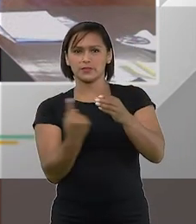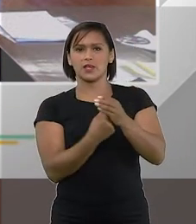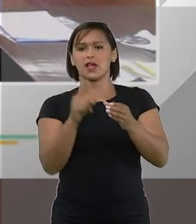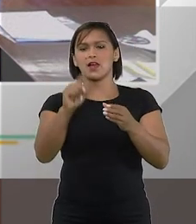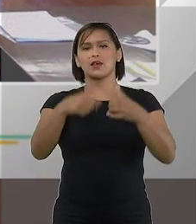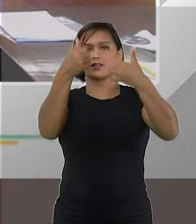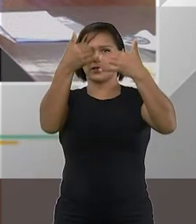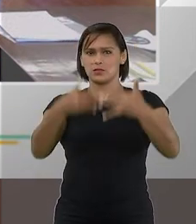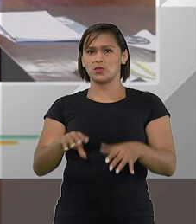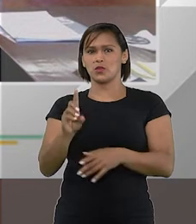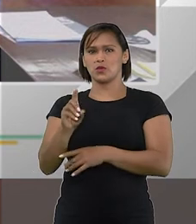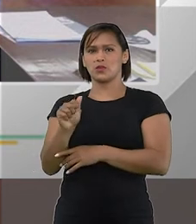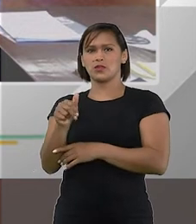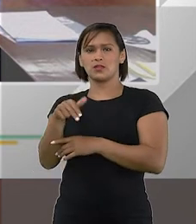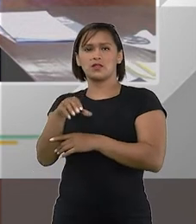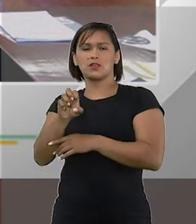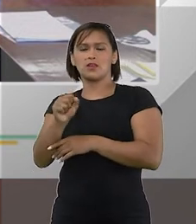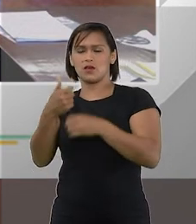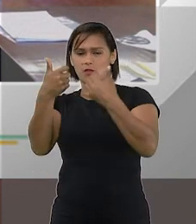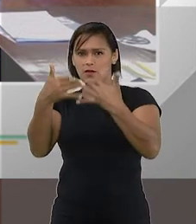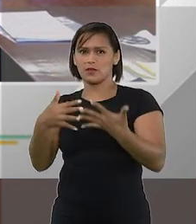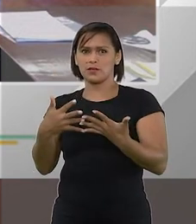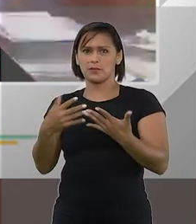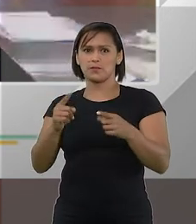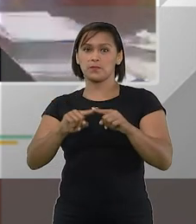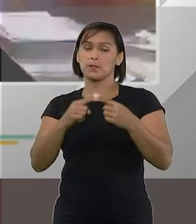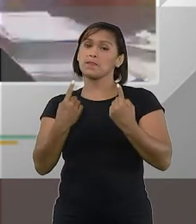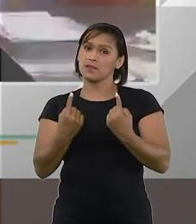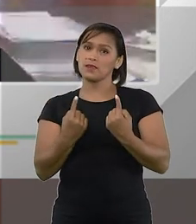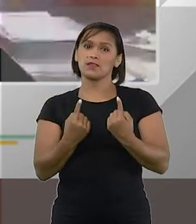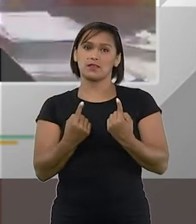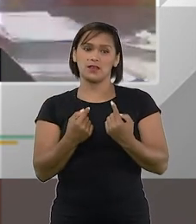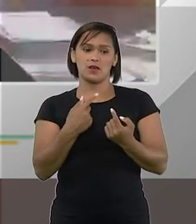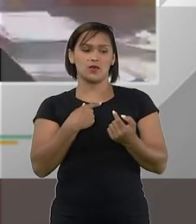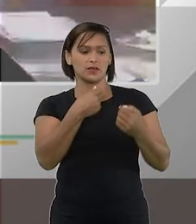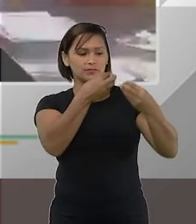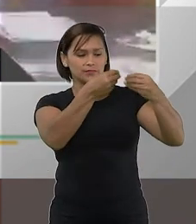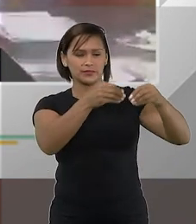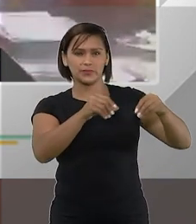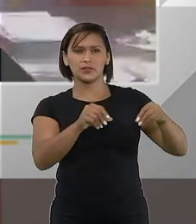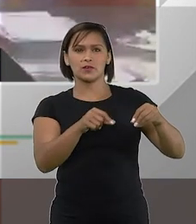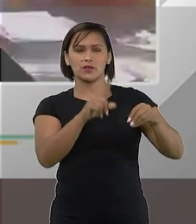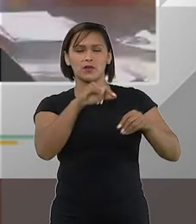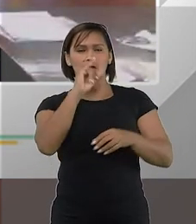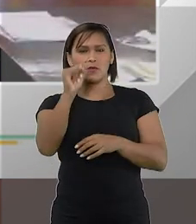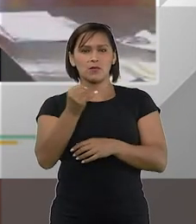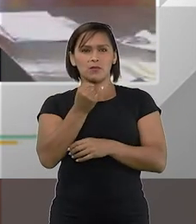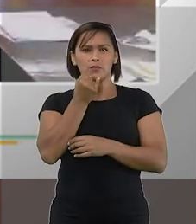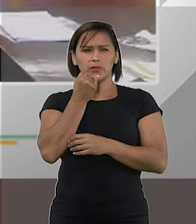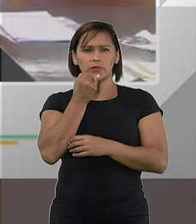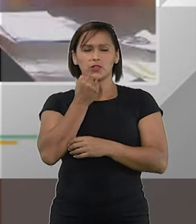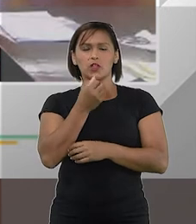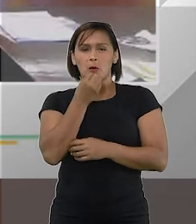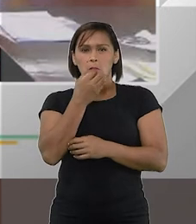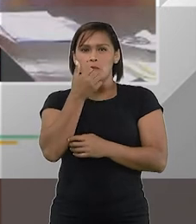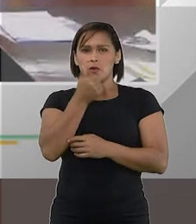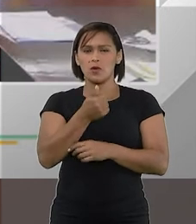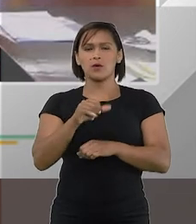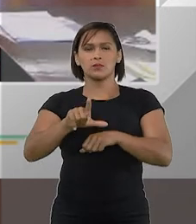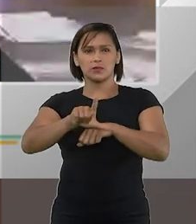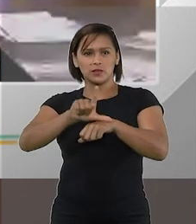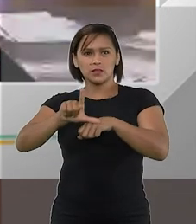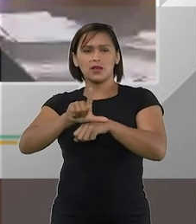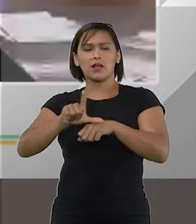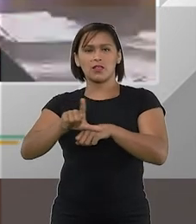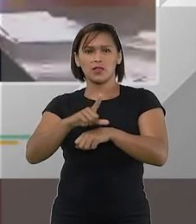referiu o colega Daniel e aí isso daí estaria resolvido uma oportunidade muito boa que o